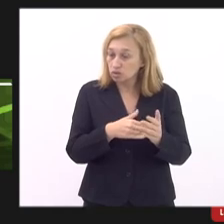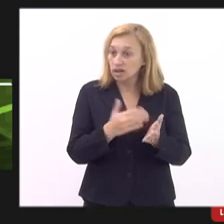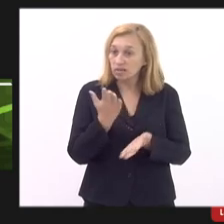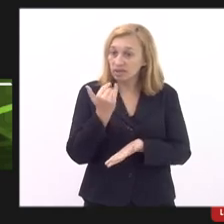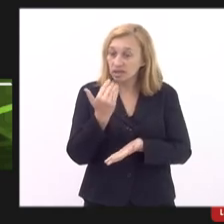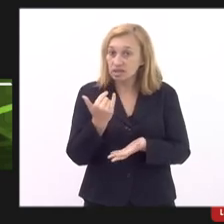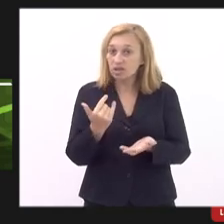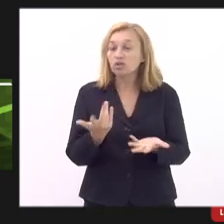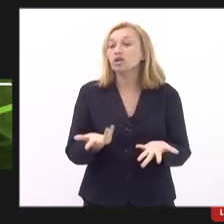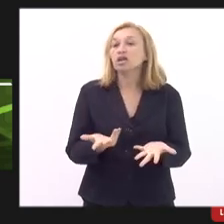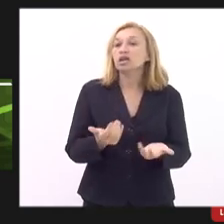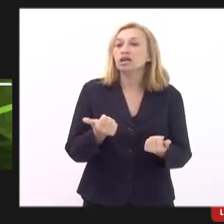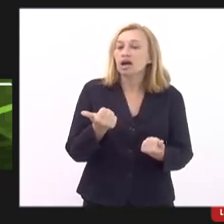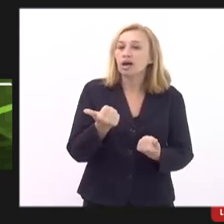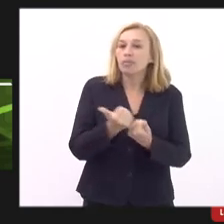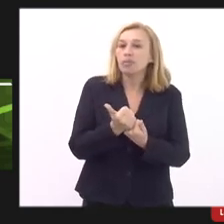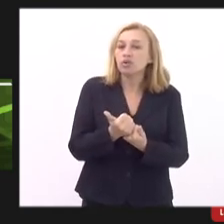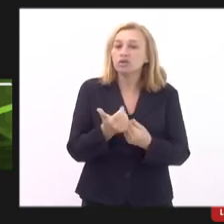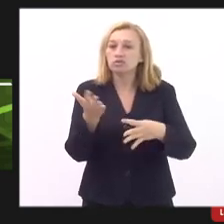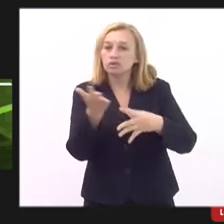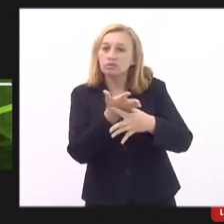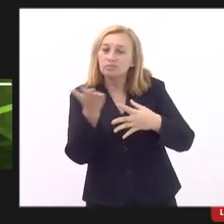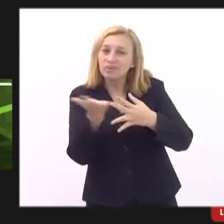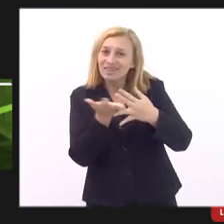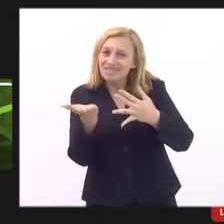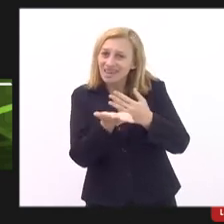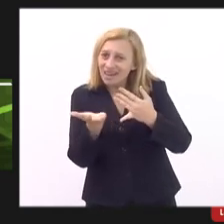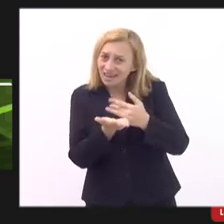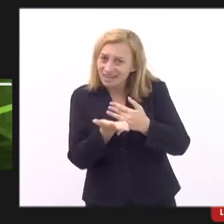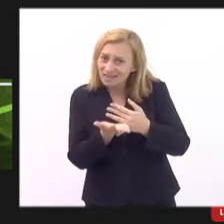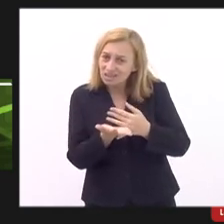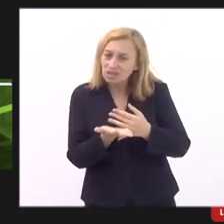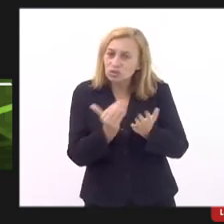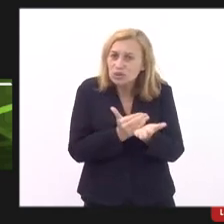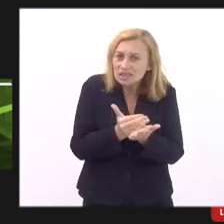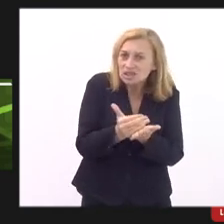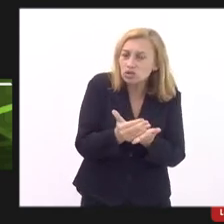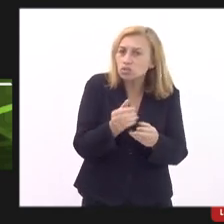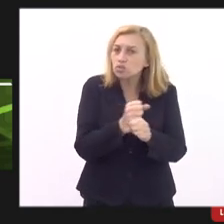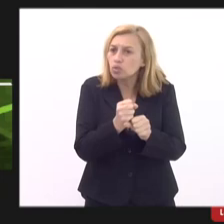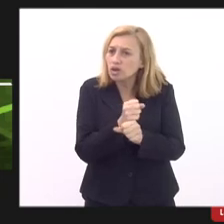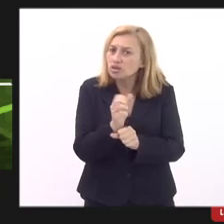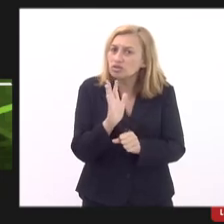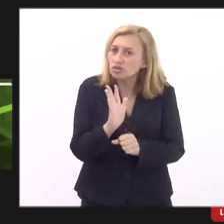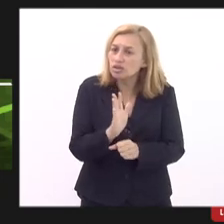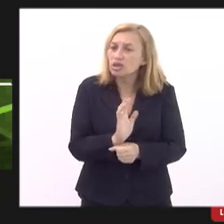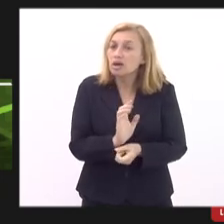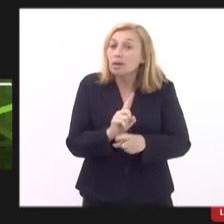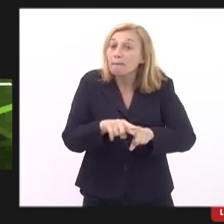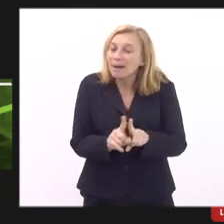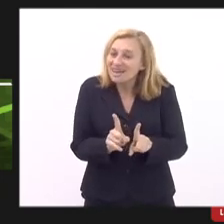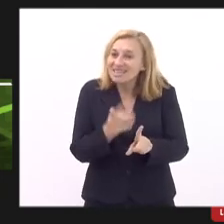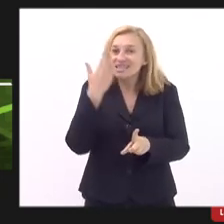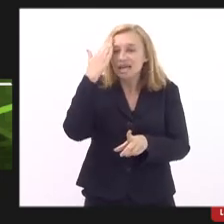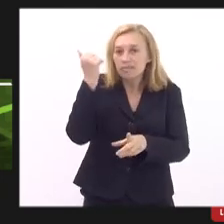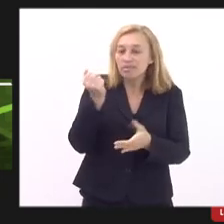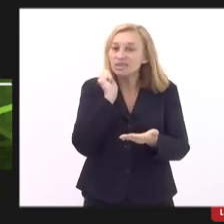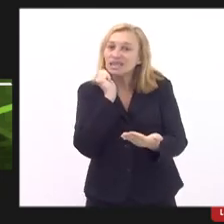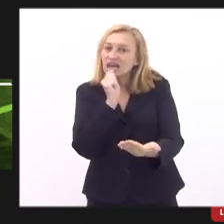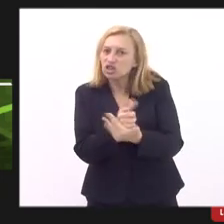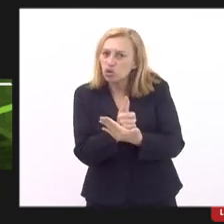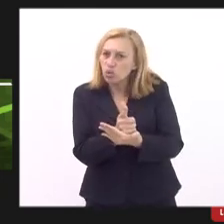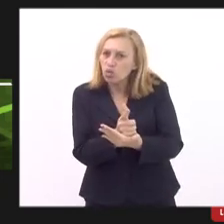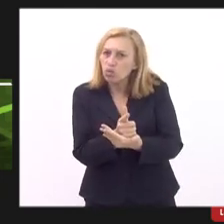e nós contamos com parcelas que elas já são determinadas no começo do ano, mas sabemos que as compras